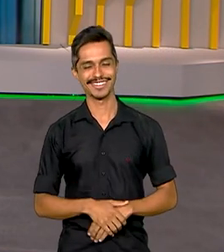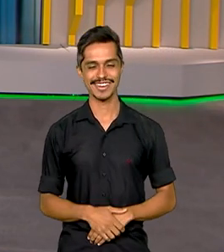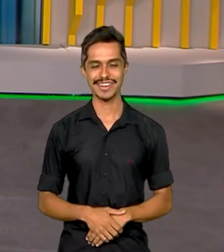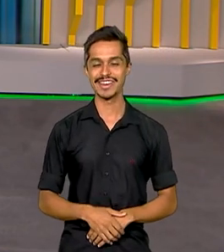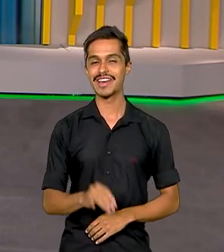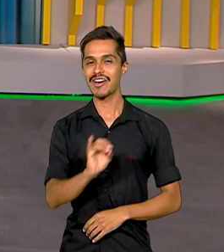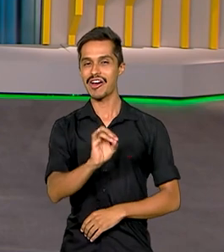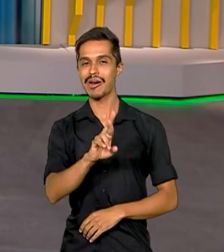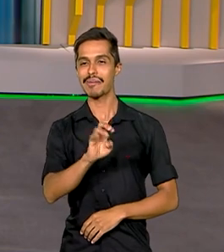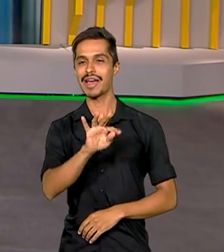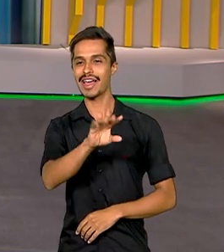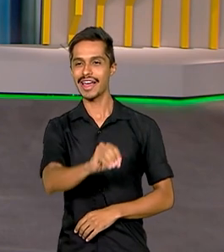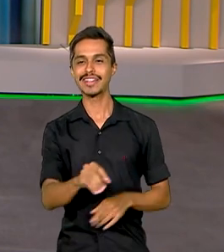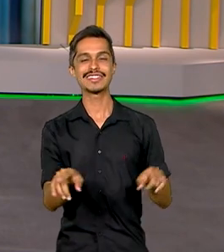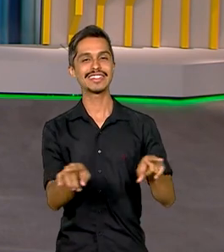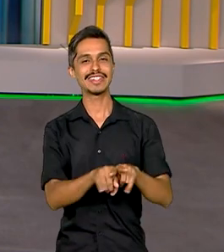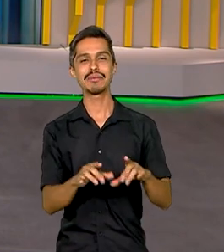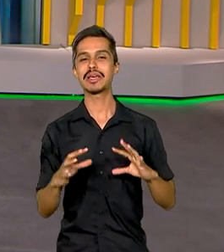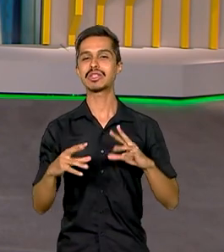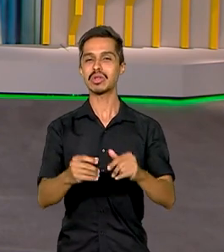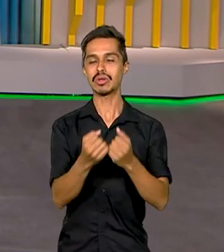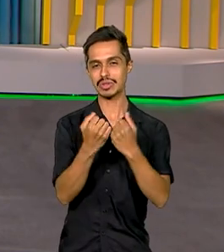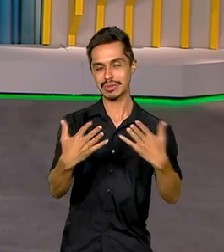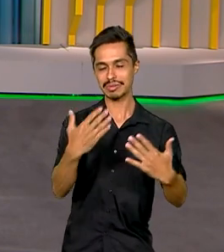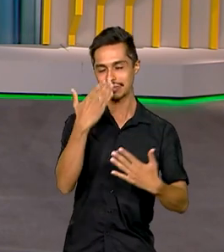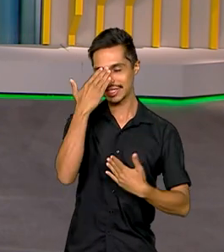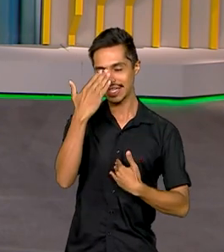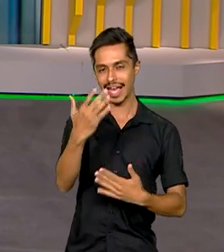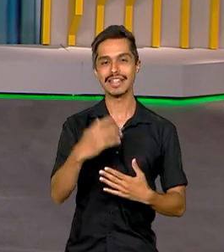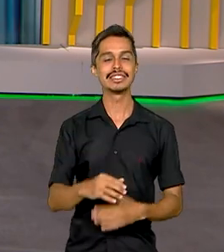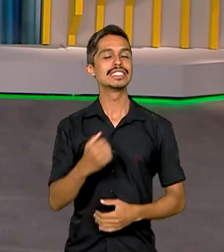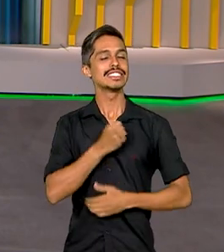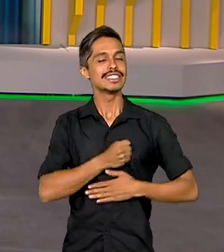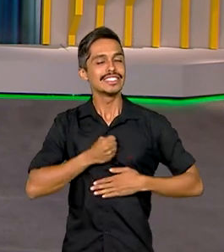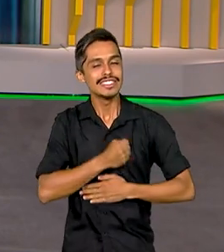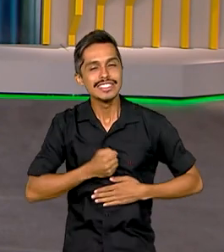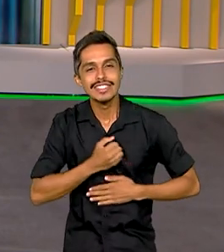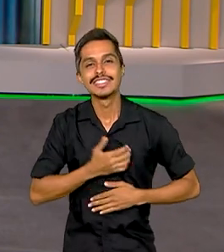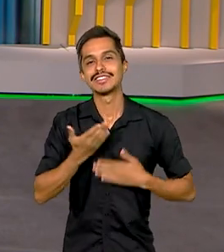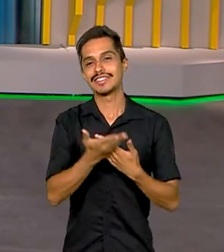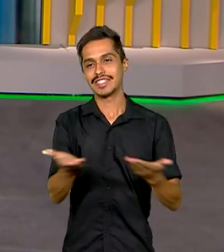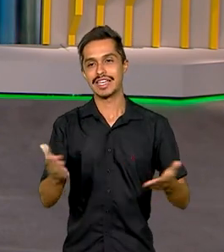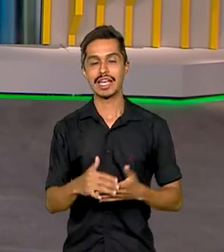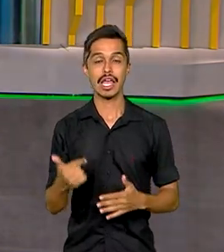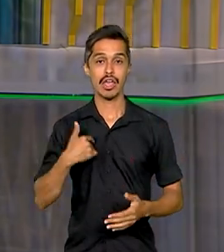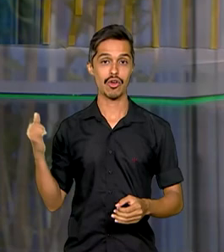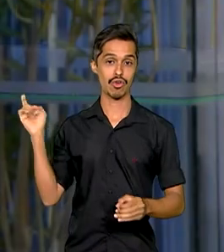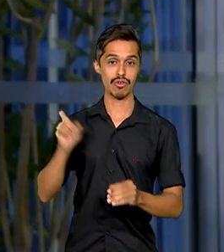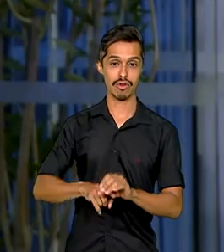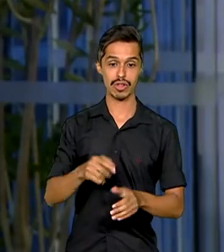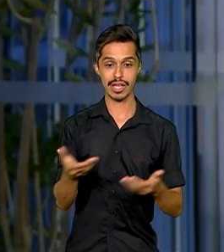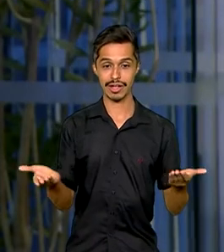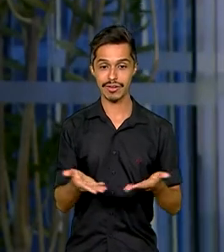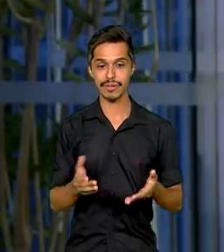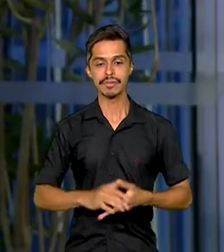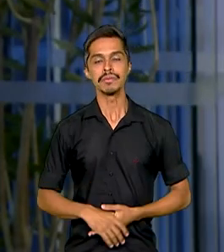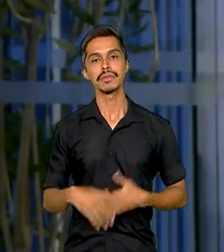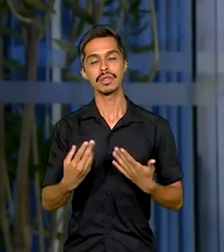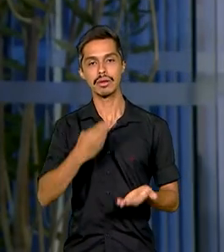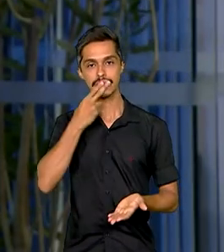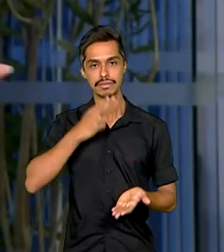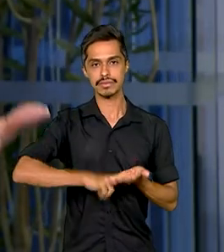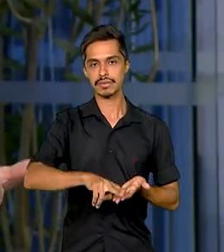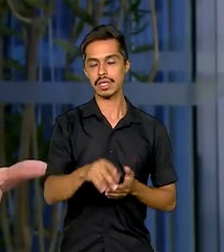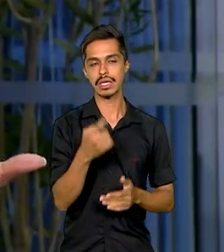Oi, Roberto, boa noite a você. Obrigada, boa noite a todos. Também senti muita saudade de vocês, mas agora estou aqui, estou de volta. Então, essas cartas de